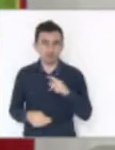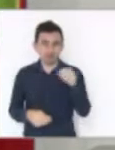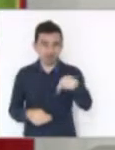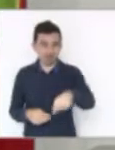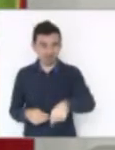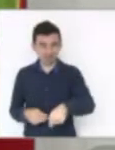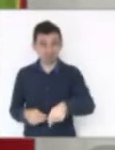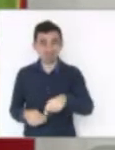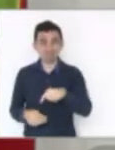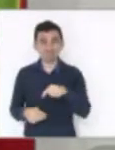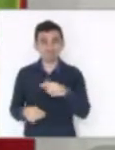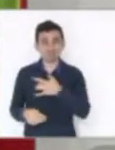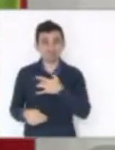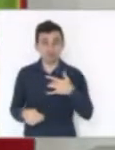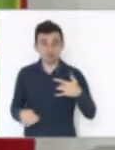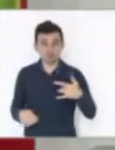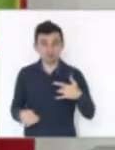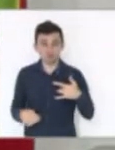na saúde